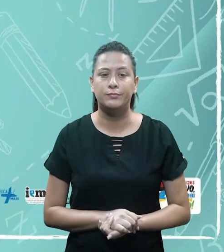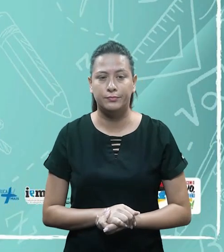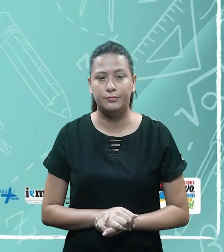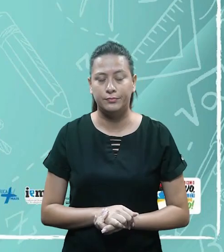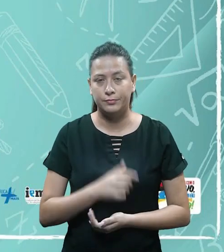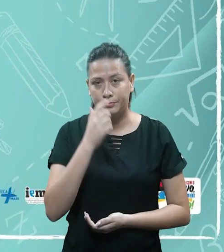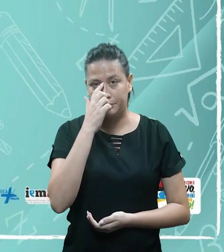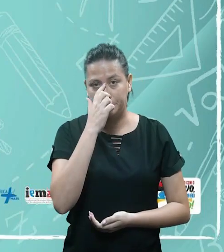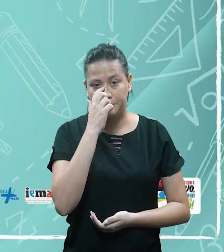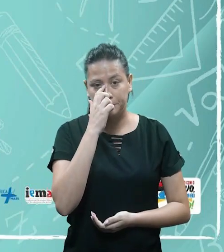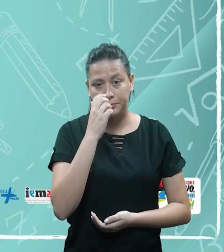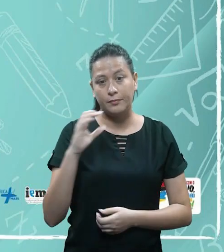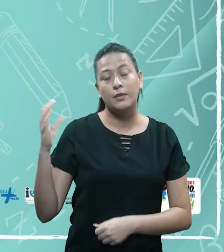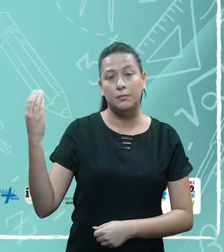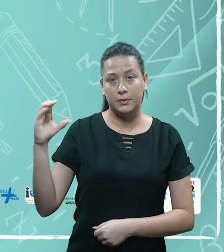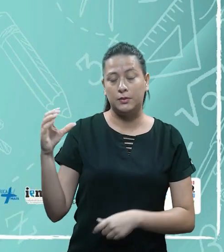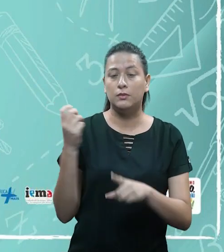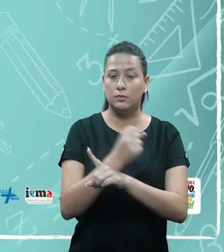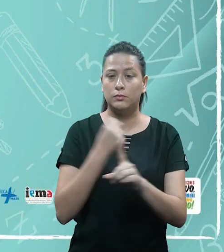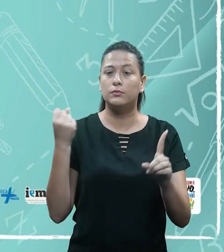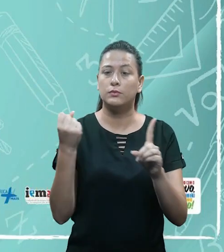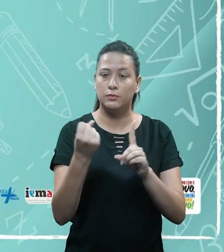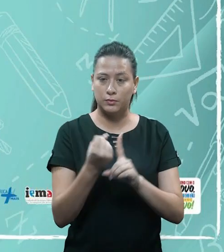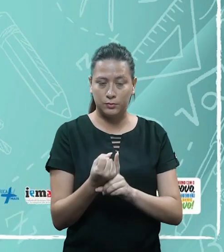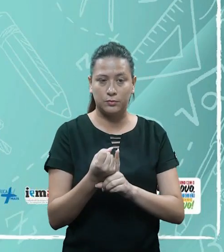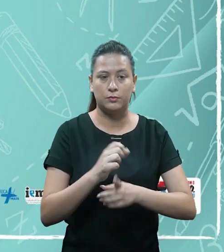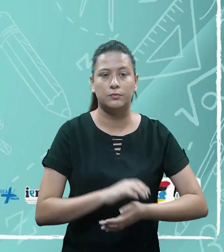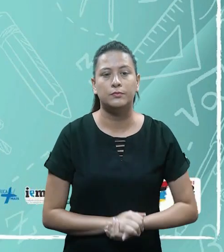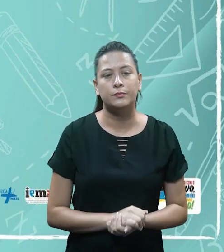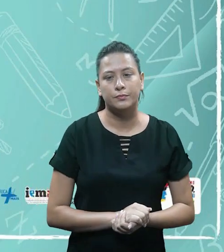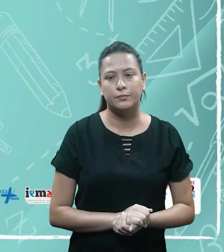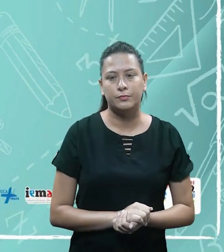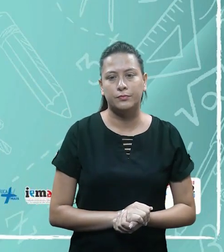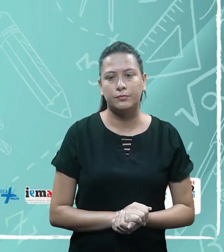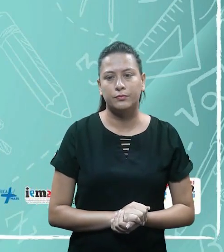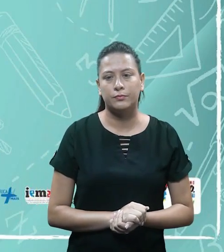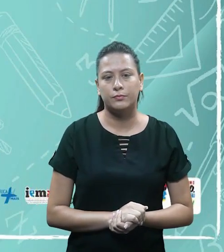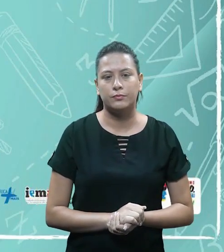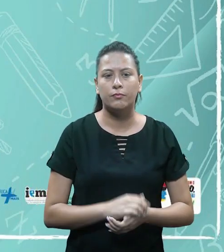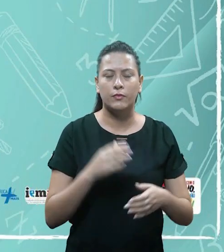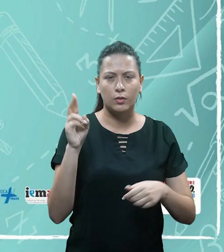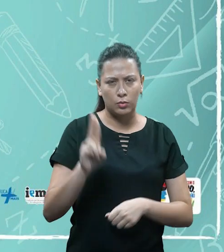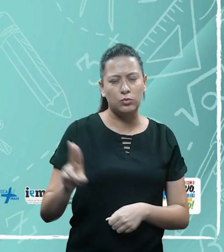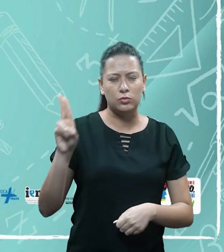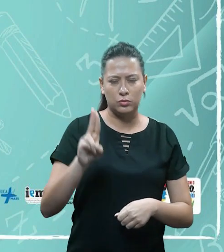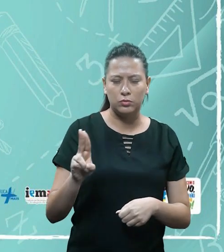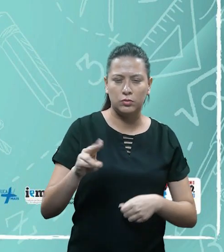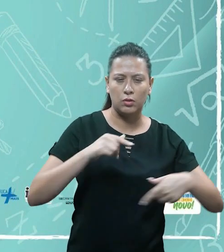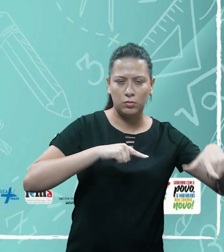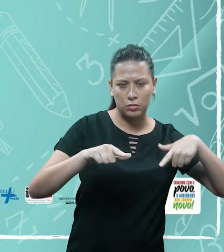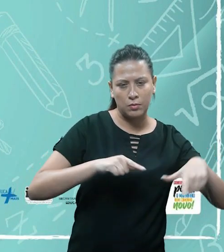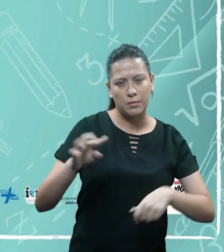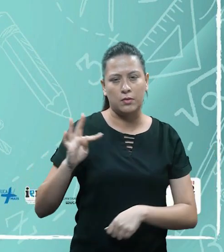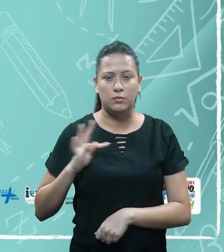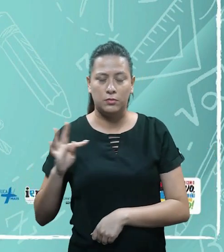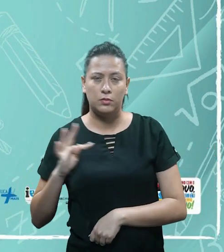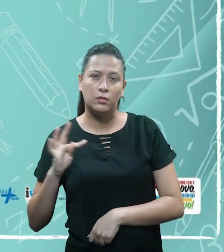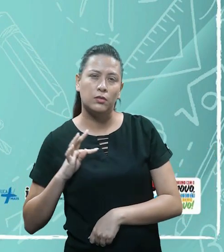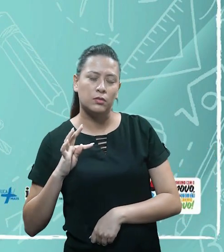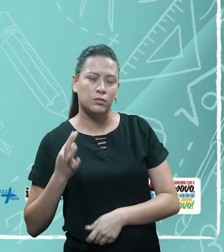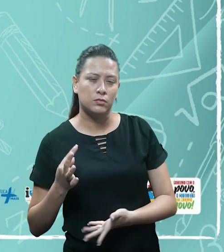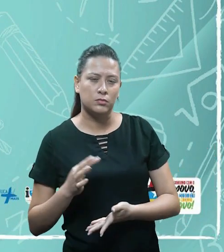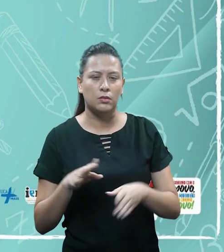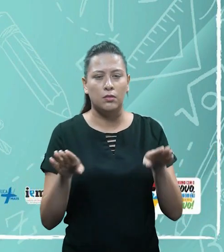A contabilidade é uma ciência social que através da execução de serviços técnicos, ou seja, através de